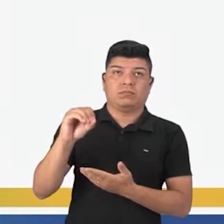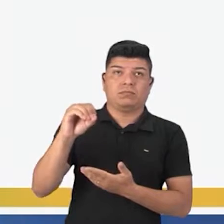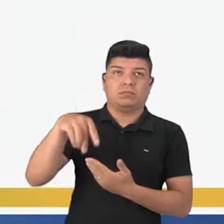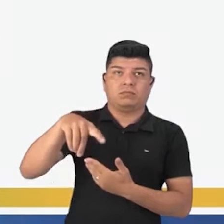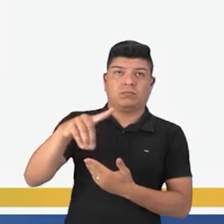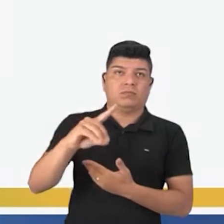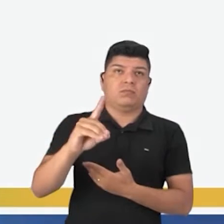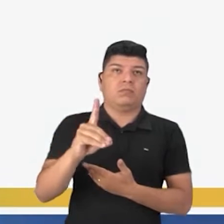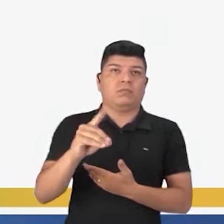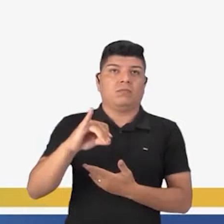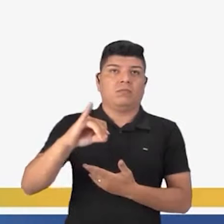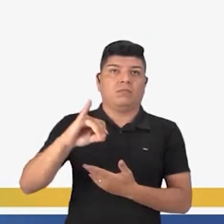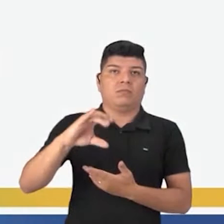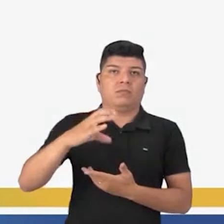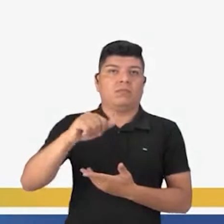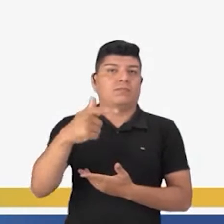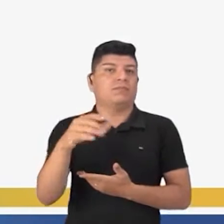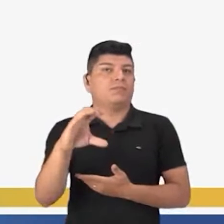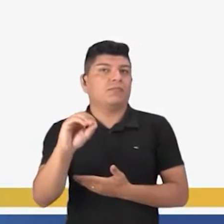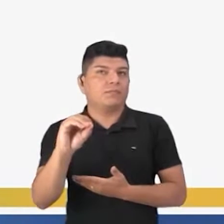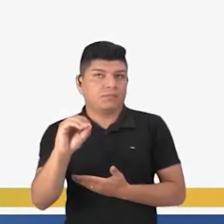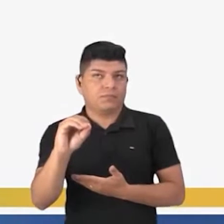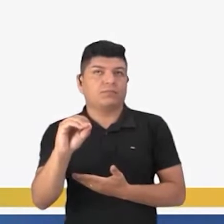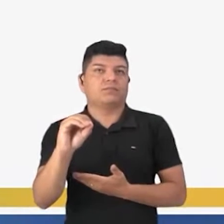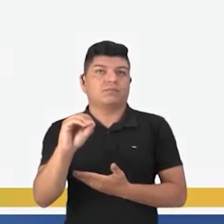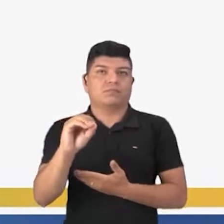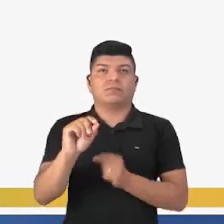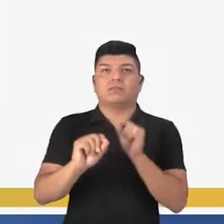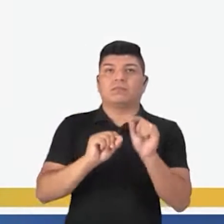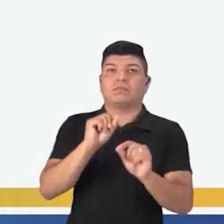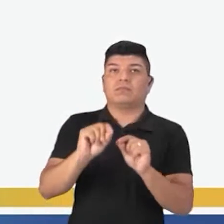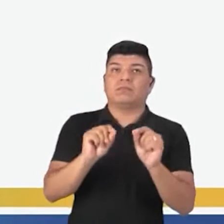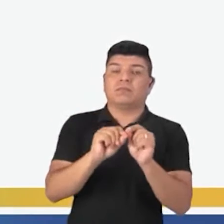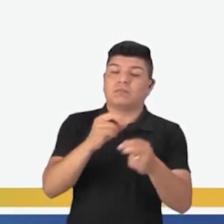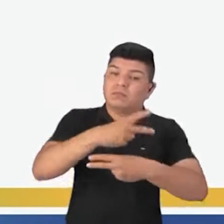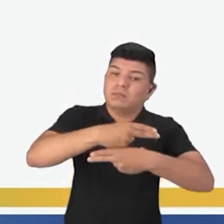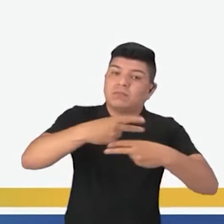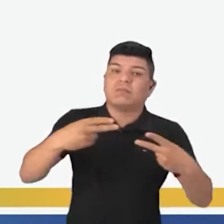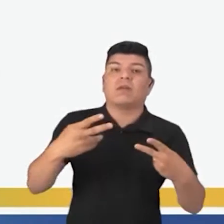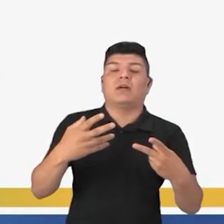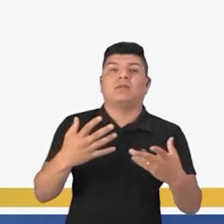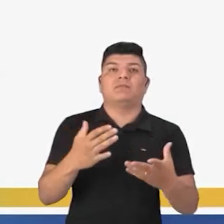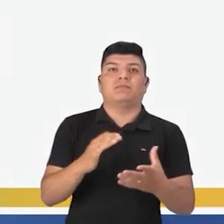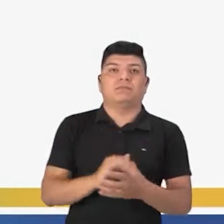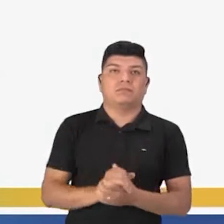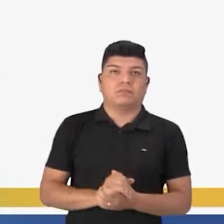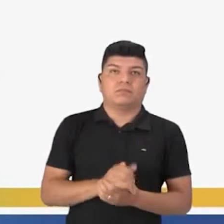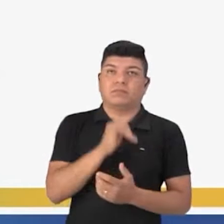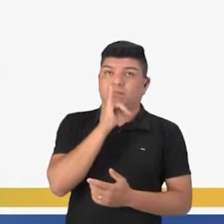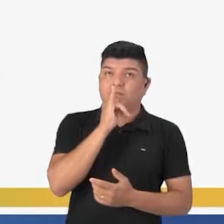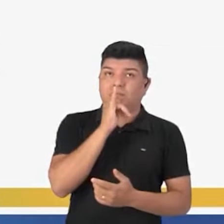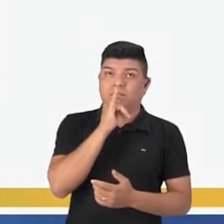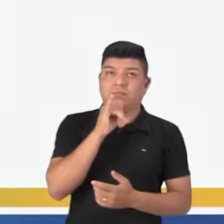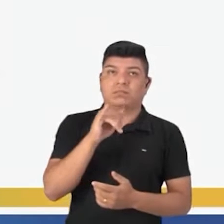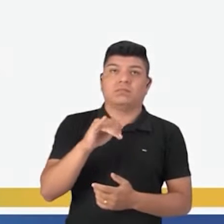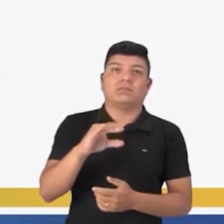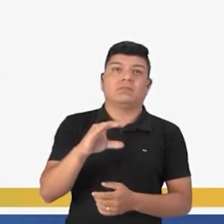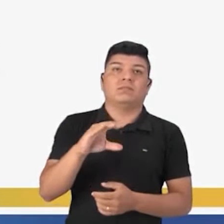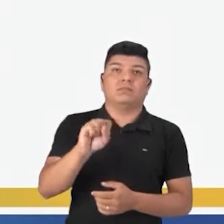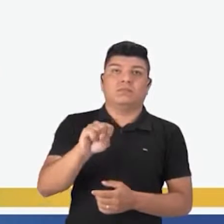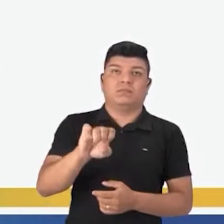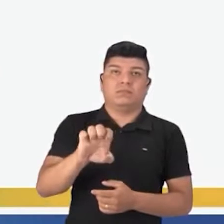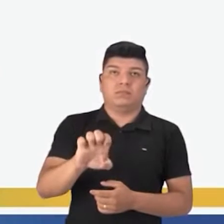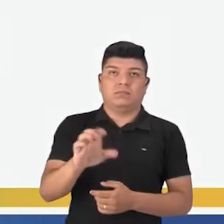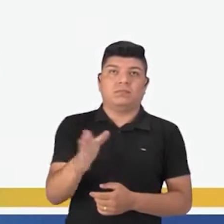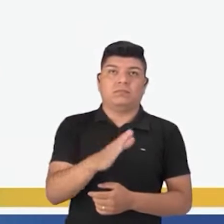condição. Sugere uma condição para a realização de algo. Exemplo.